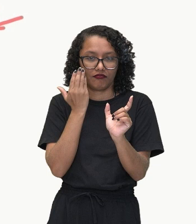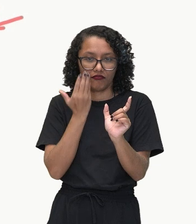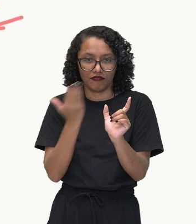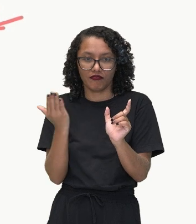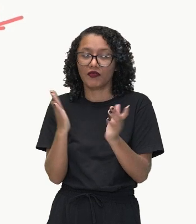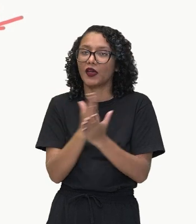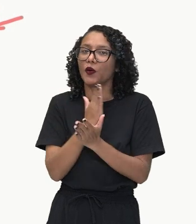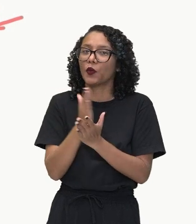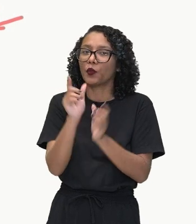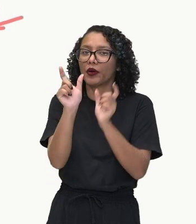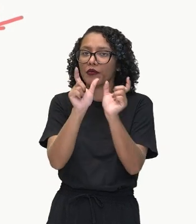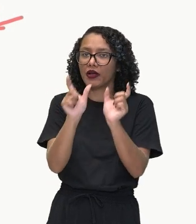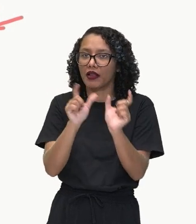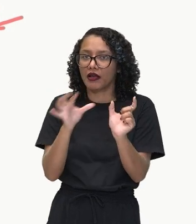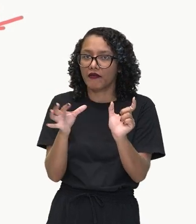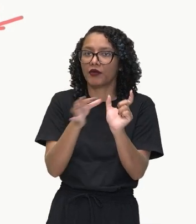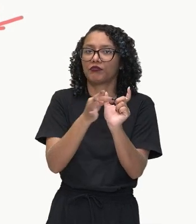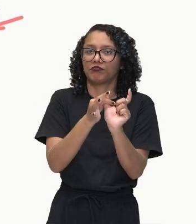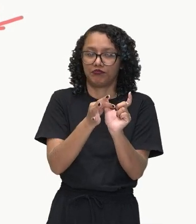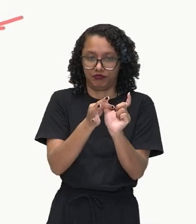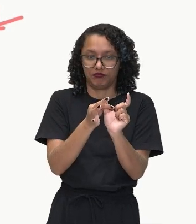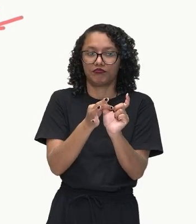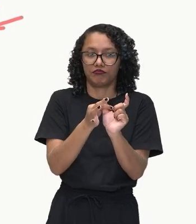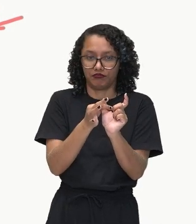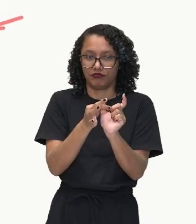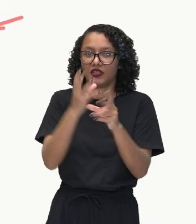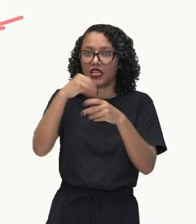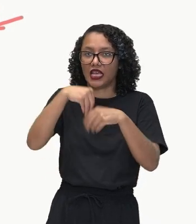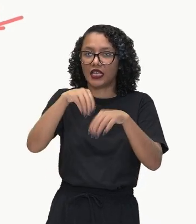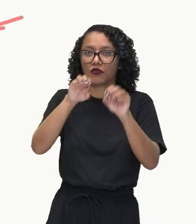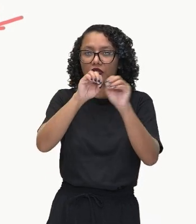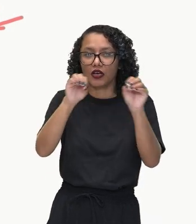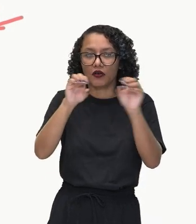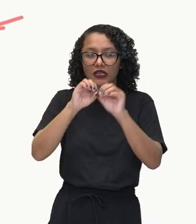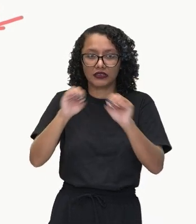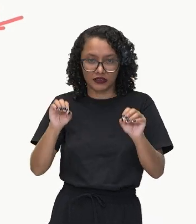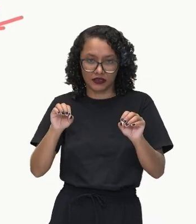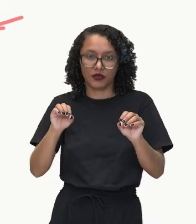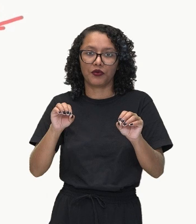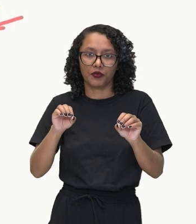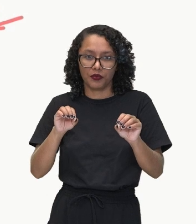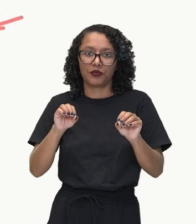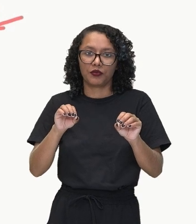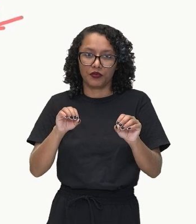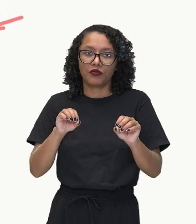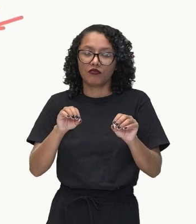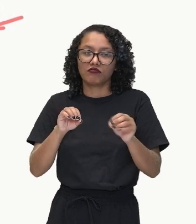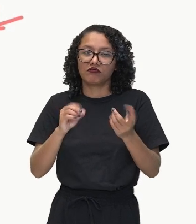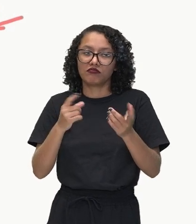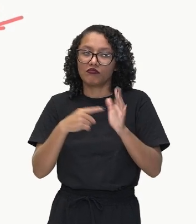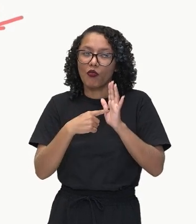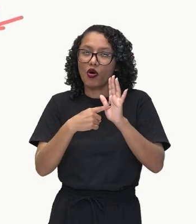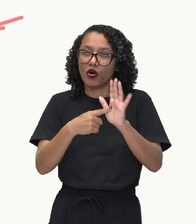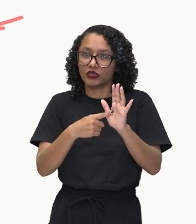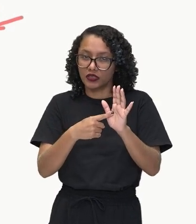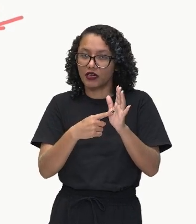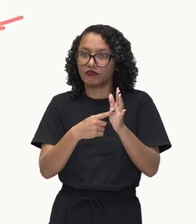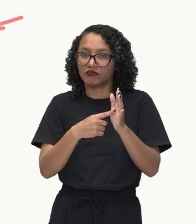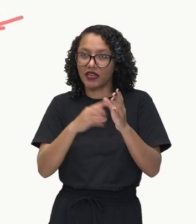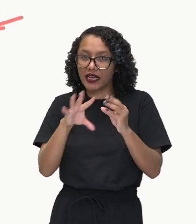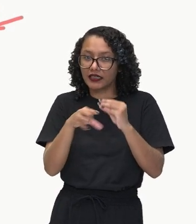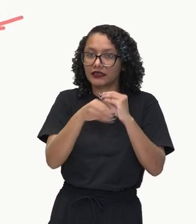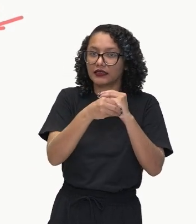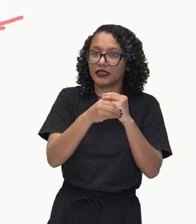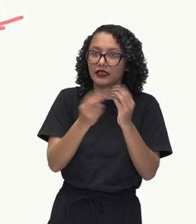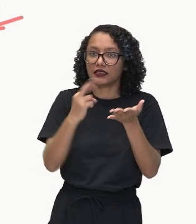Adicionamos as conjunções. Essas conjunções vão trazer ideias. Vão trazer ideias aí, no caso, todas elas